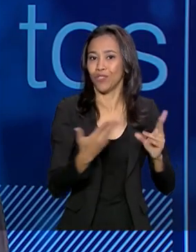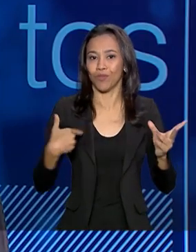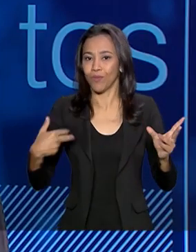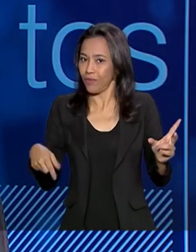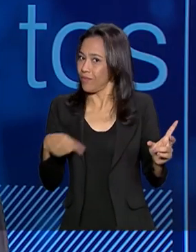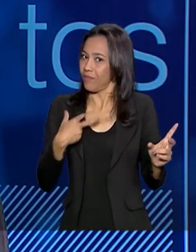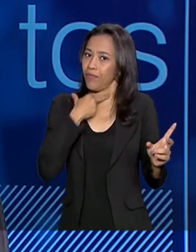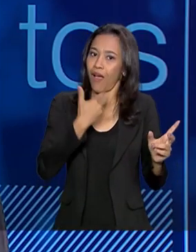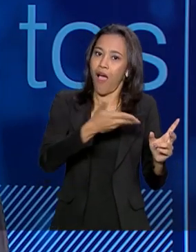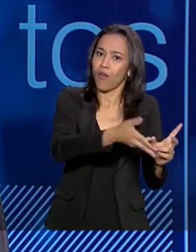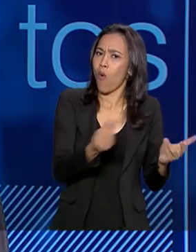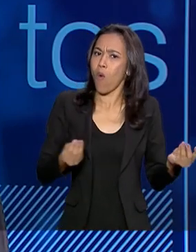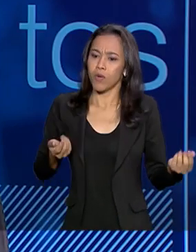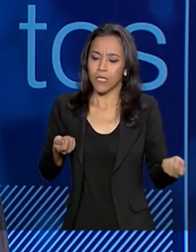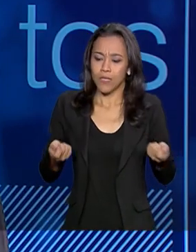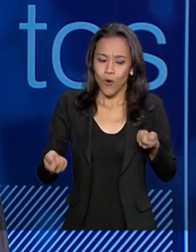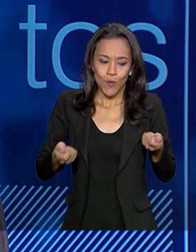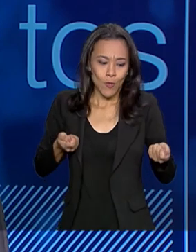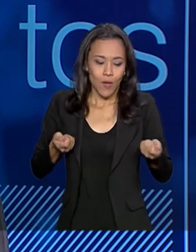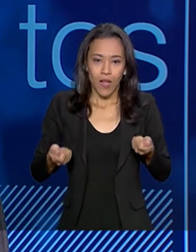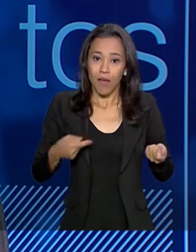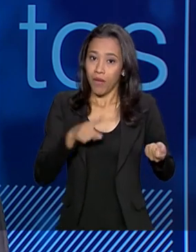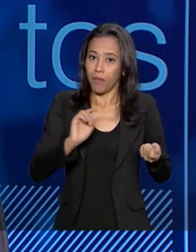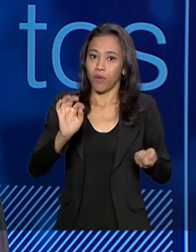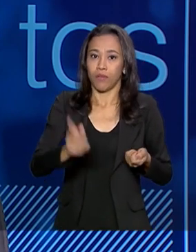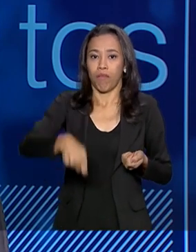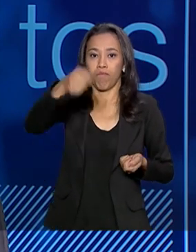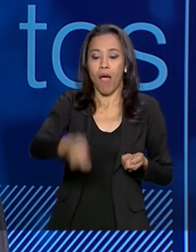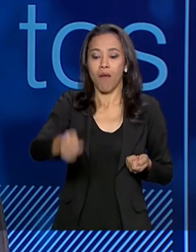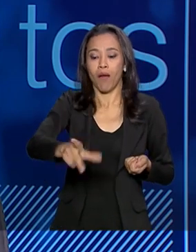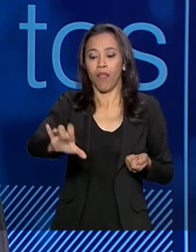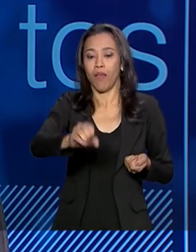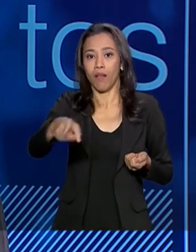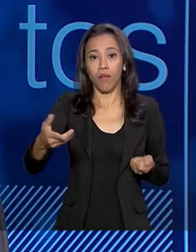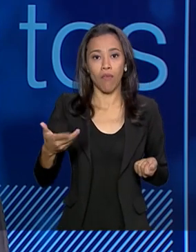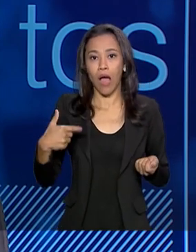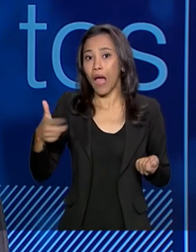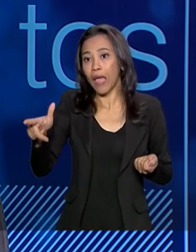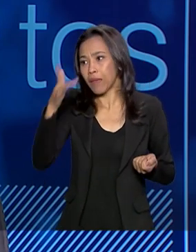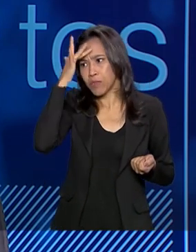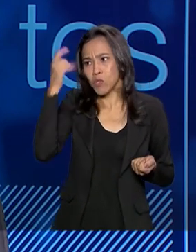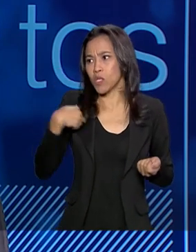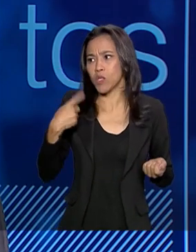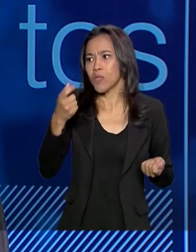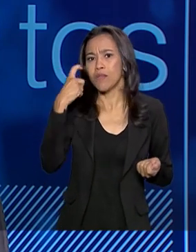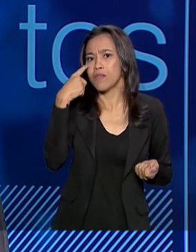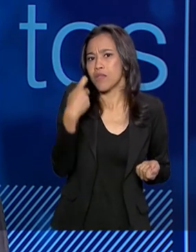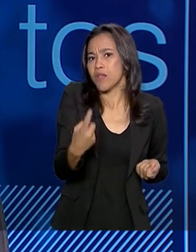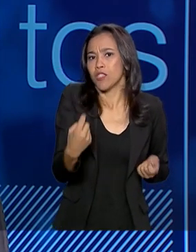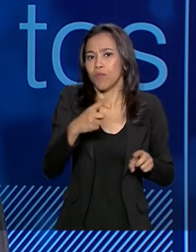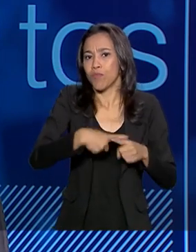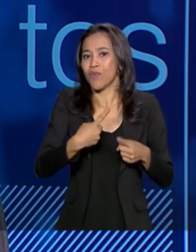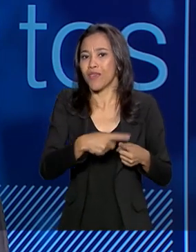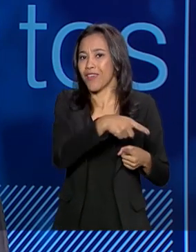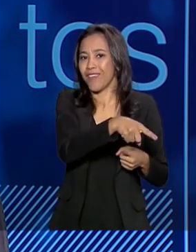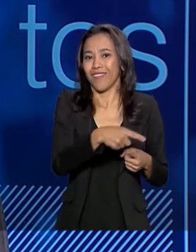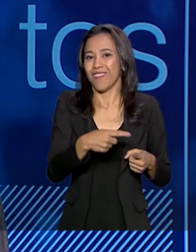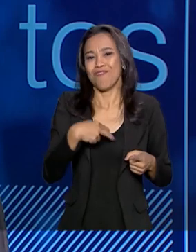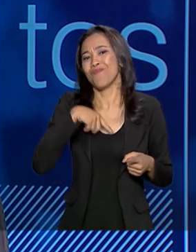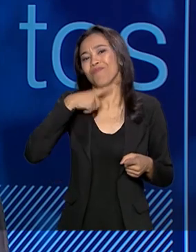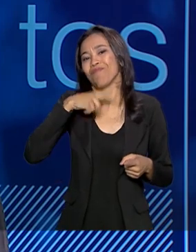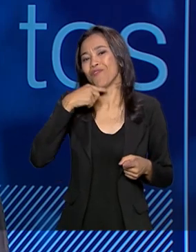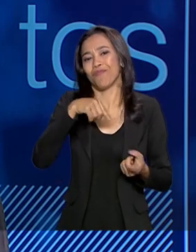equacionar tudo isso para que a gente depois não faça um leilão que não tenha interessados por falta de credibilidade de aquele projeto possa sair do papel.